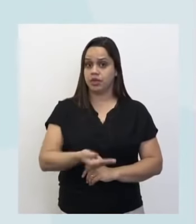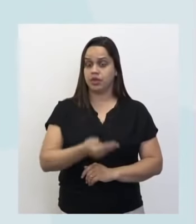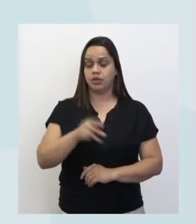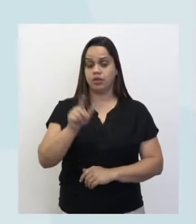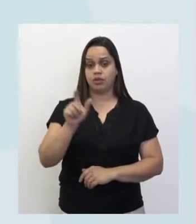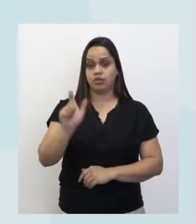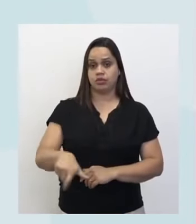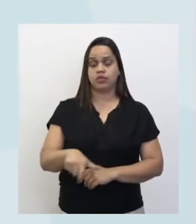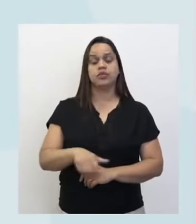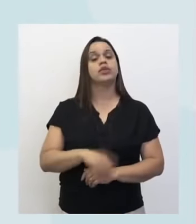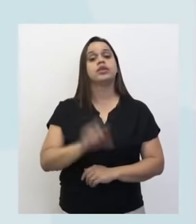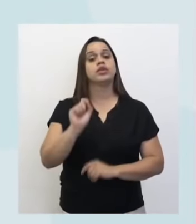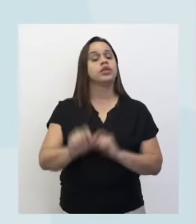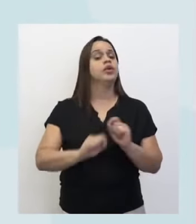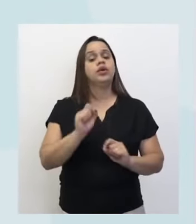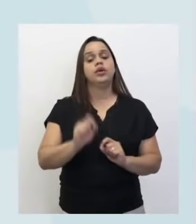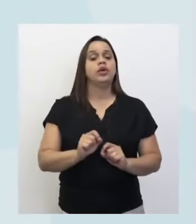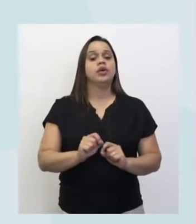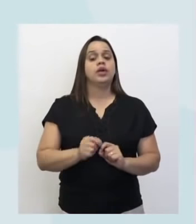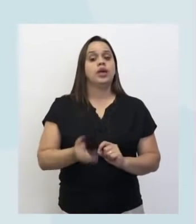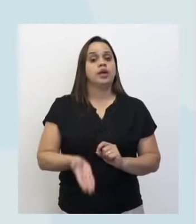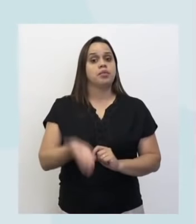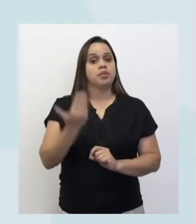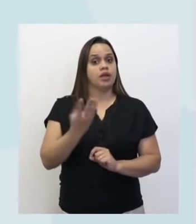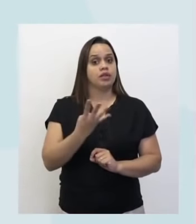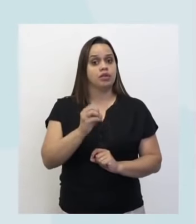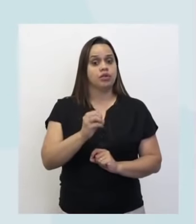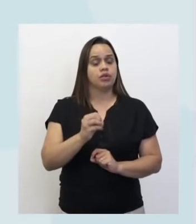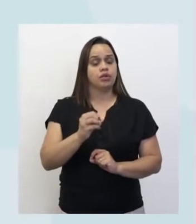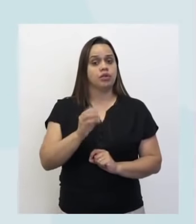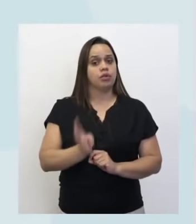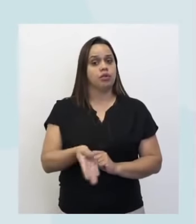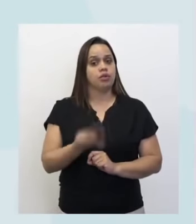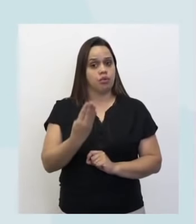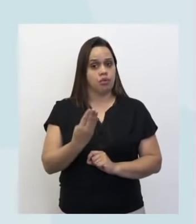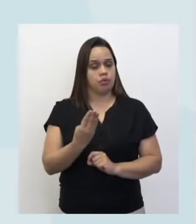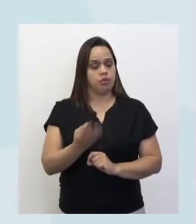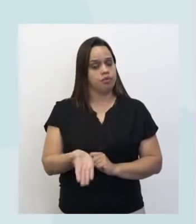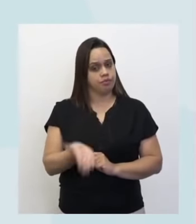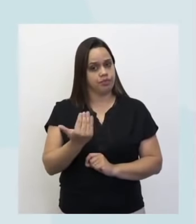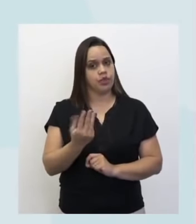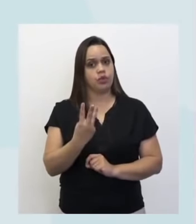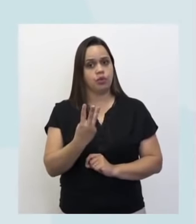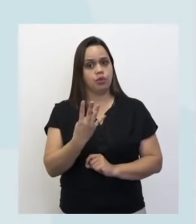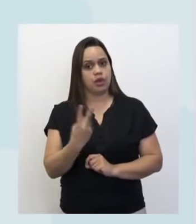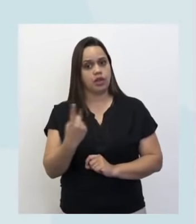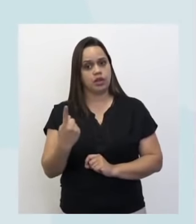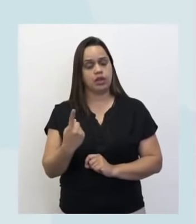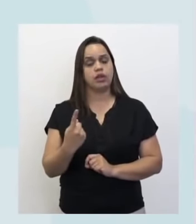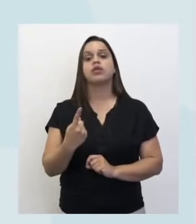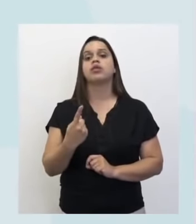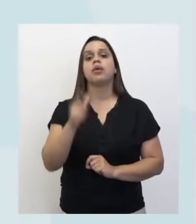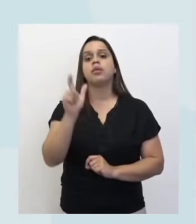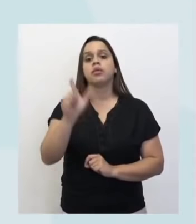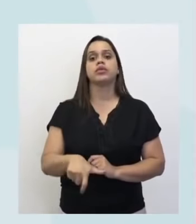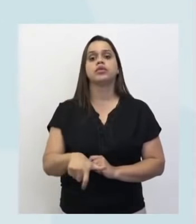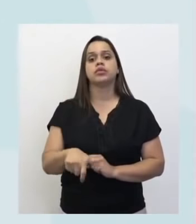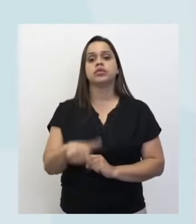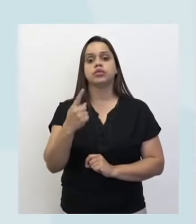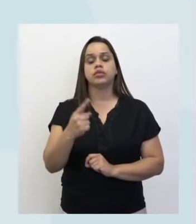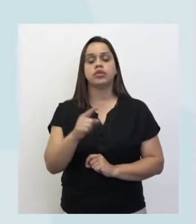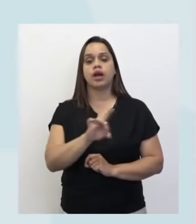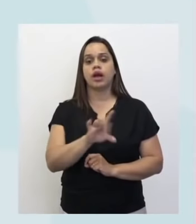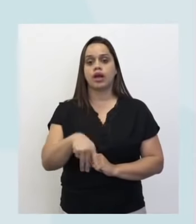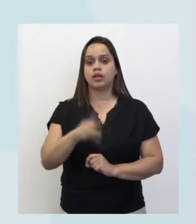densidade demográfica é acima de 41 habitantes por quilômetro quadrado e utiliza aí uma maior